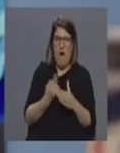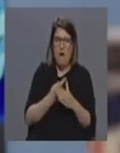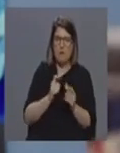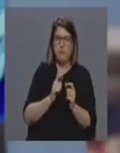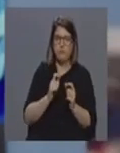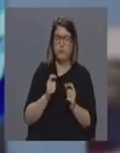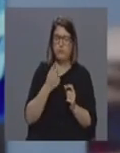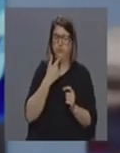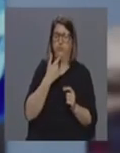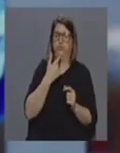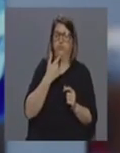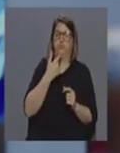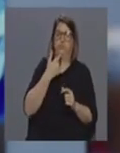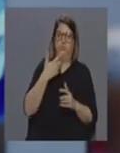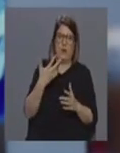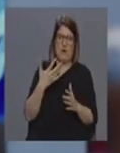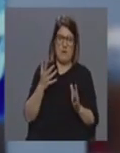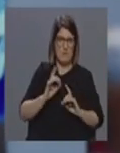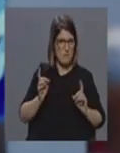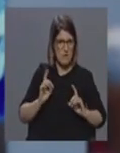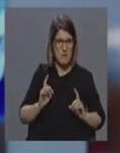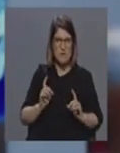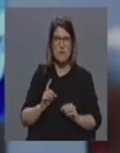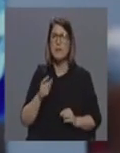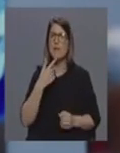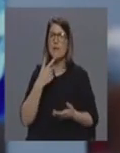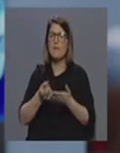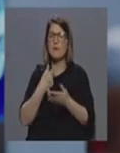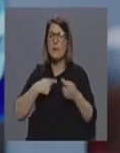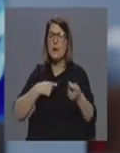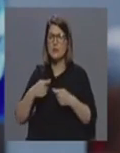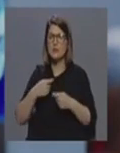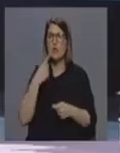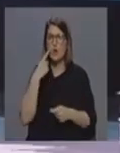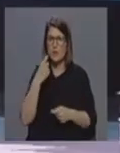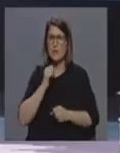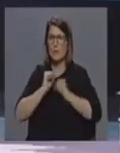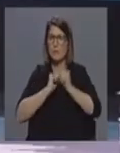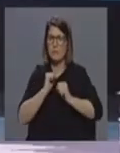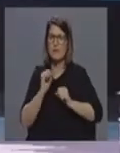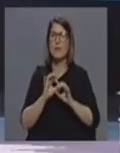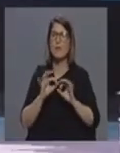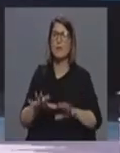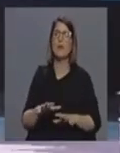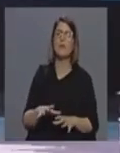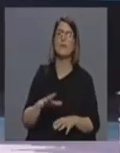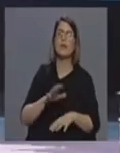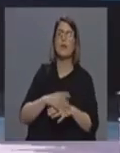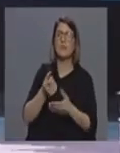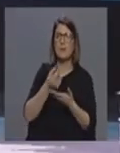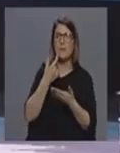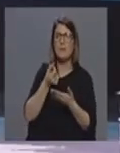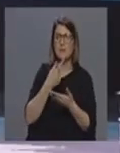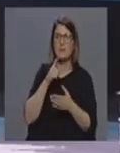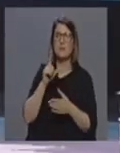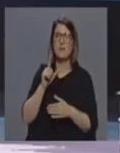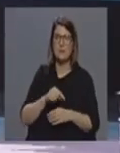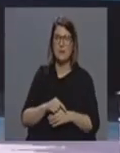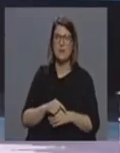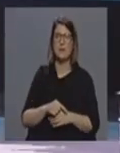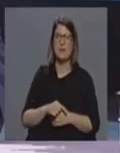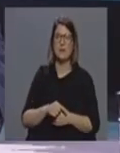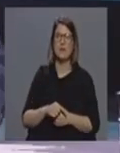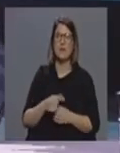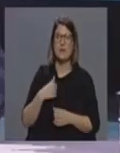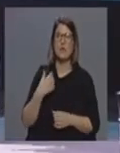correr ao fiocado a fazer isso as farmácias também se verificou essa corrida aliás na venda dos medicamentos e nos medicamentos também nós